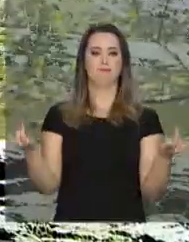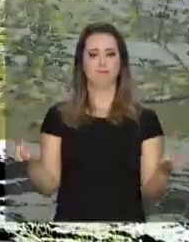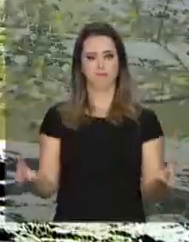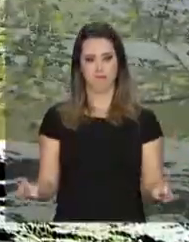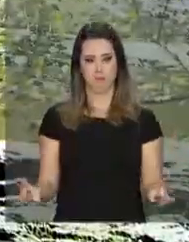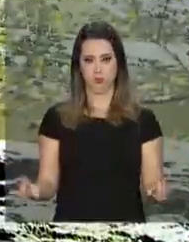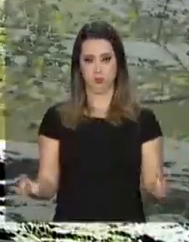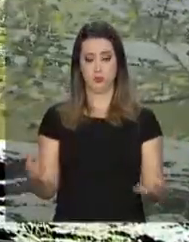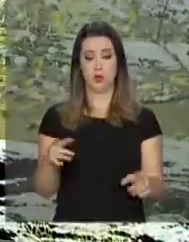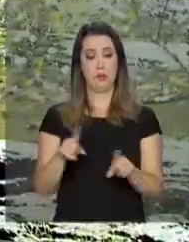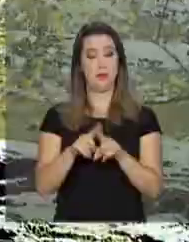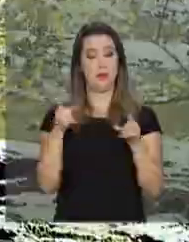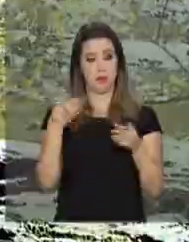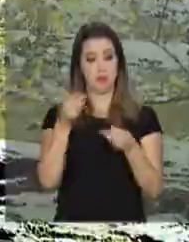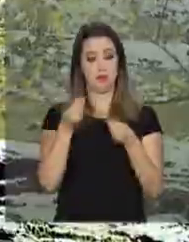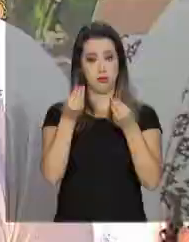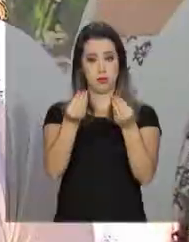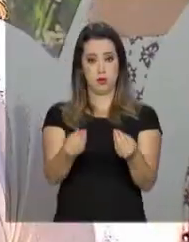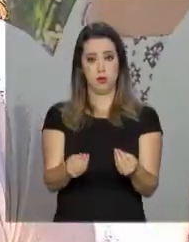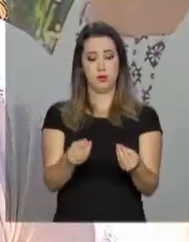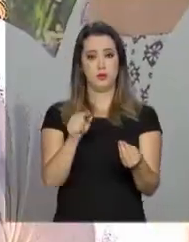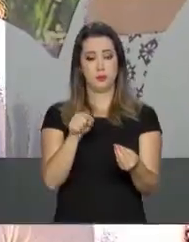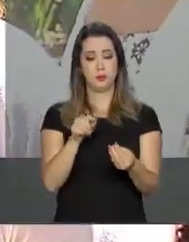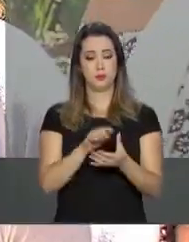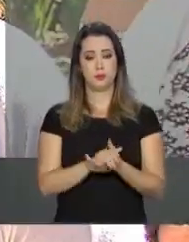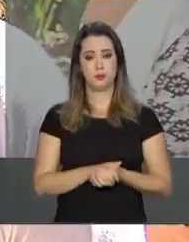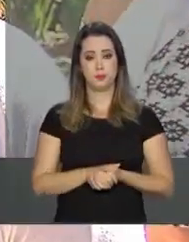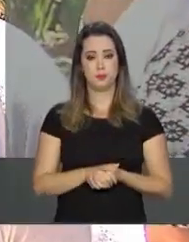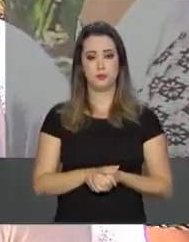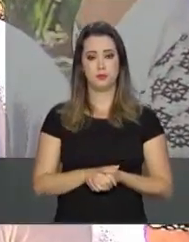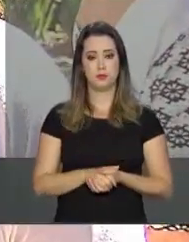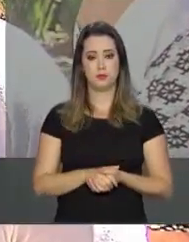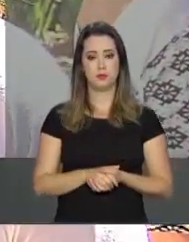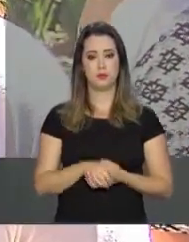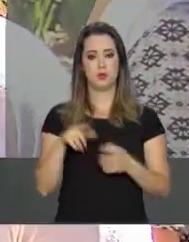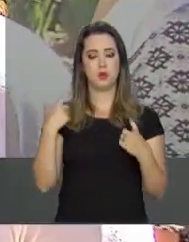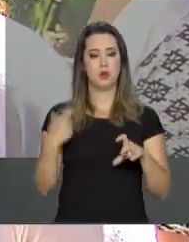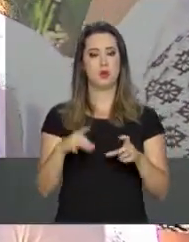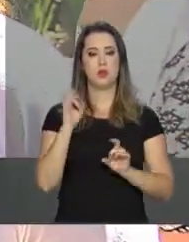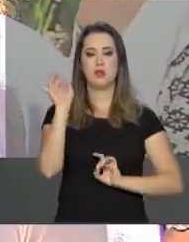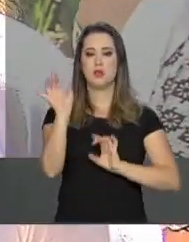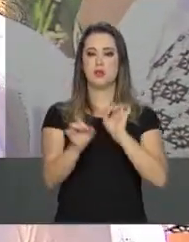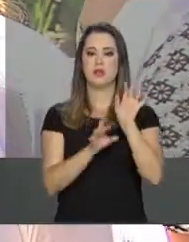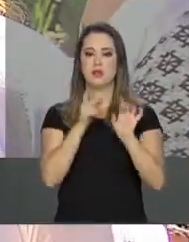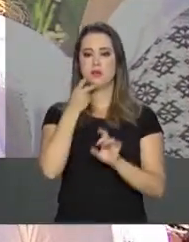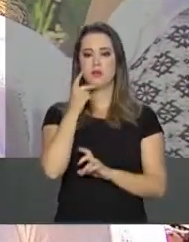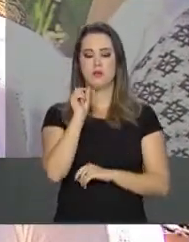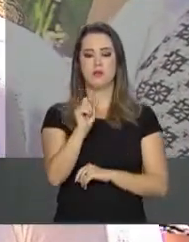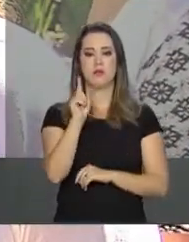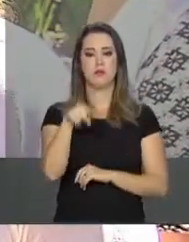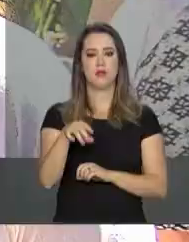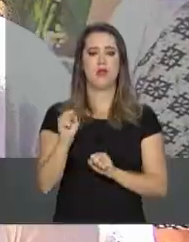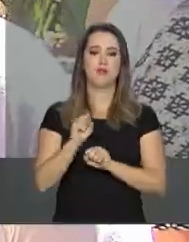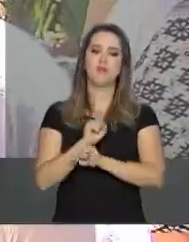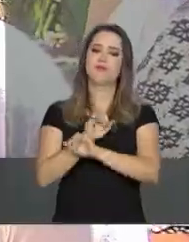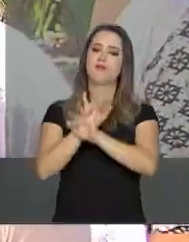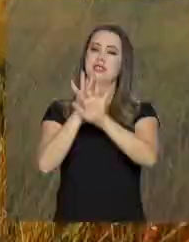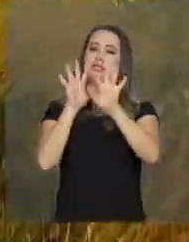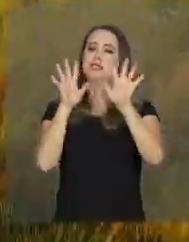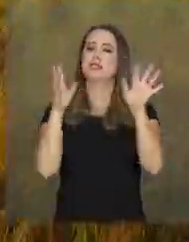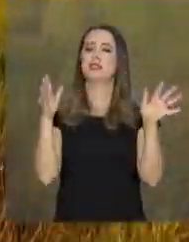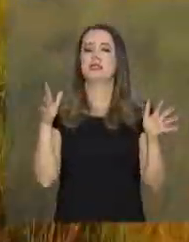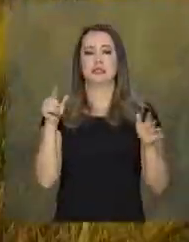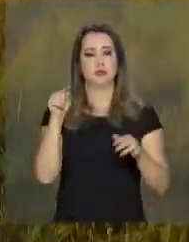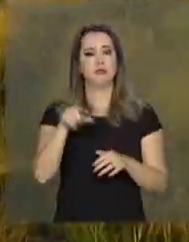a chapada dos veadeiros deixa marcas. É um lugar extremamente especial. Eu posso dizer que é mágico, que existe uma